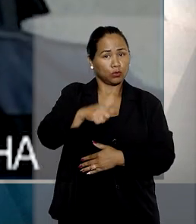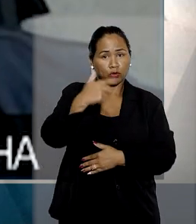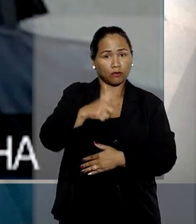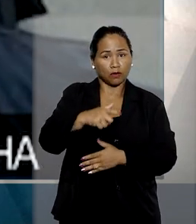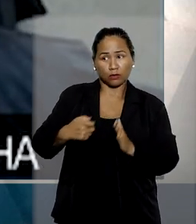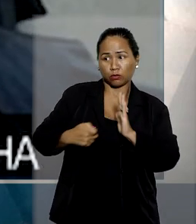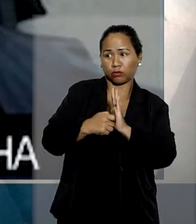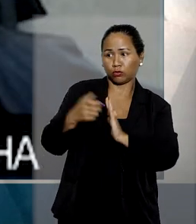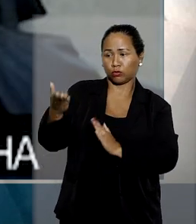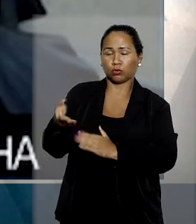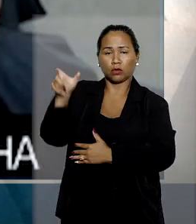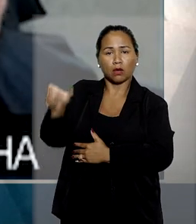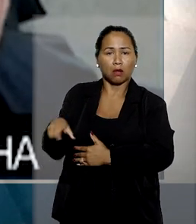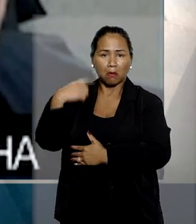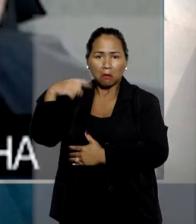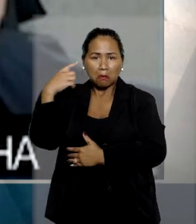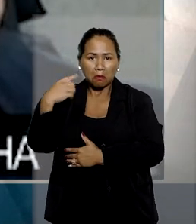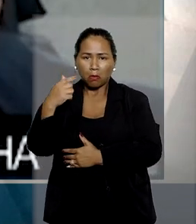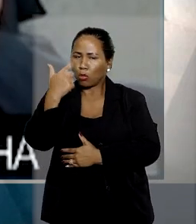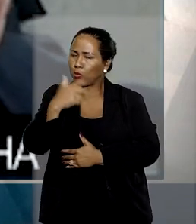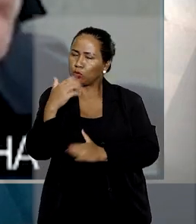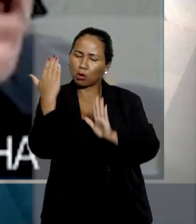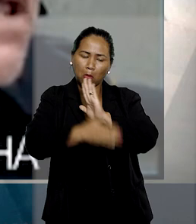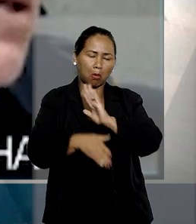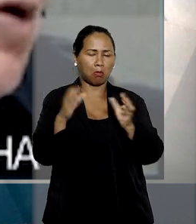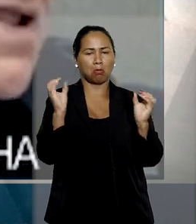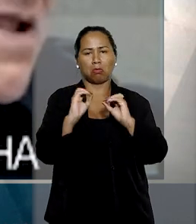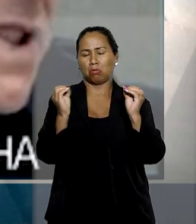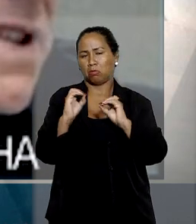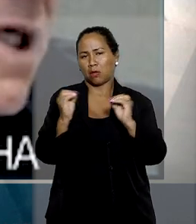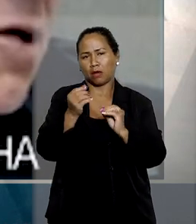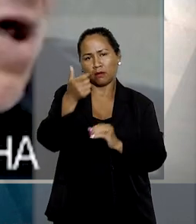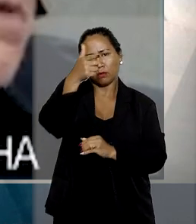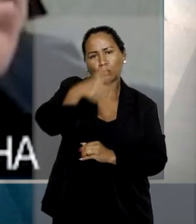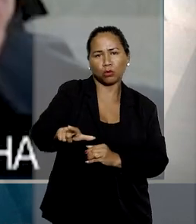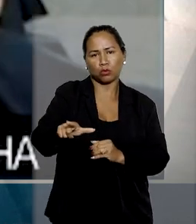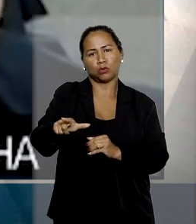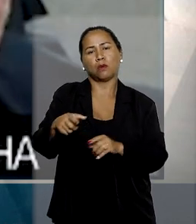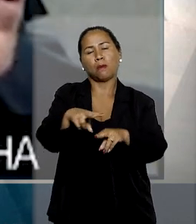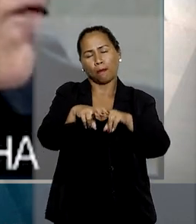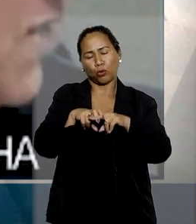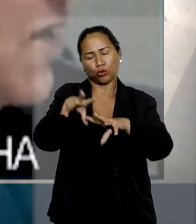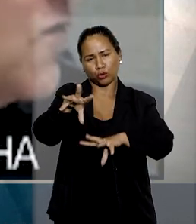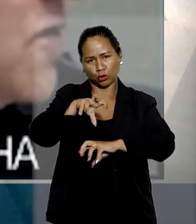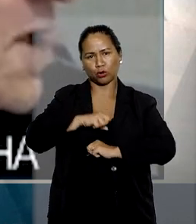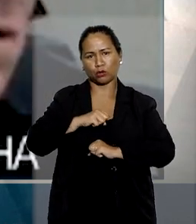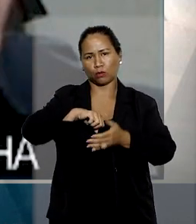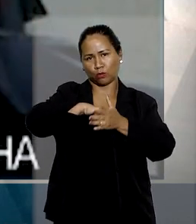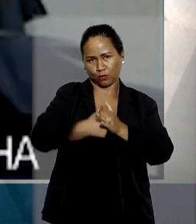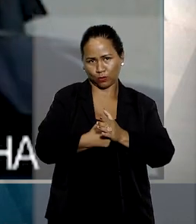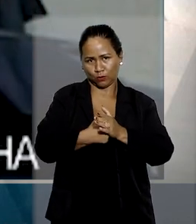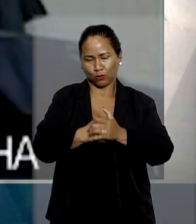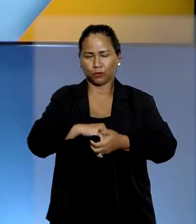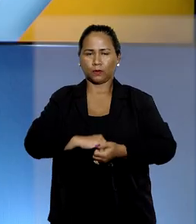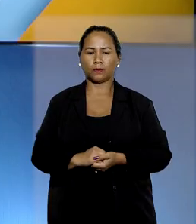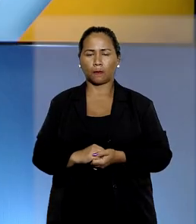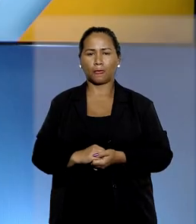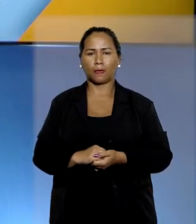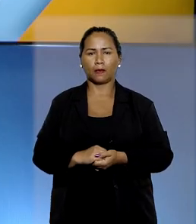delação, não restam provas suficientes para embasar a ação penal e, por isso, foi acolhido o pedido de trancamento.